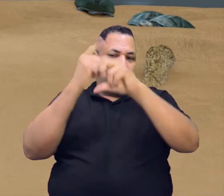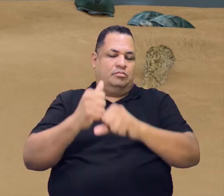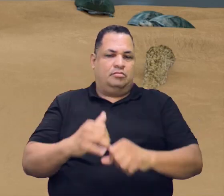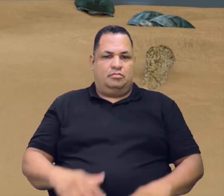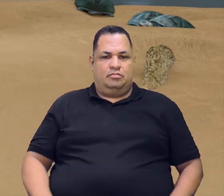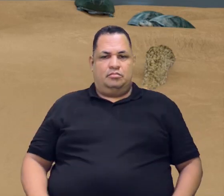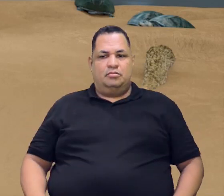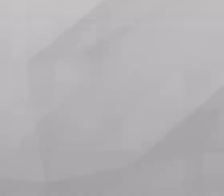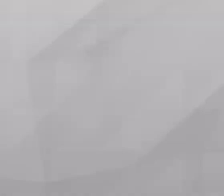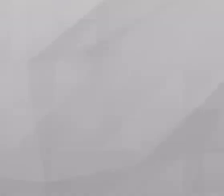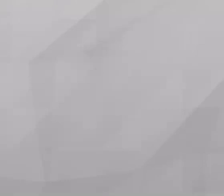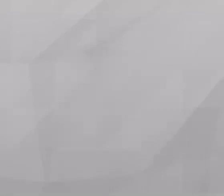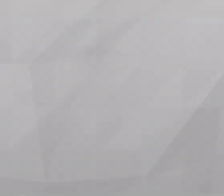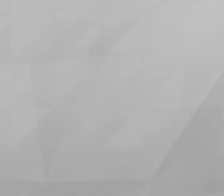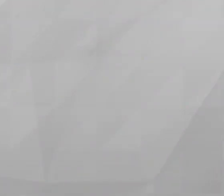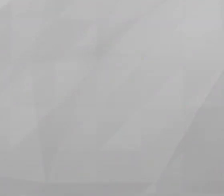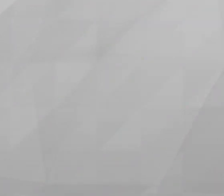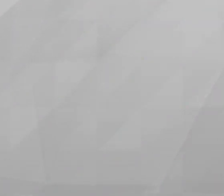-lo.